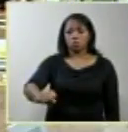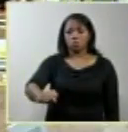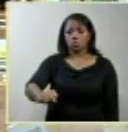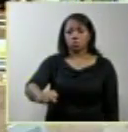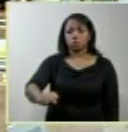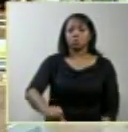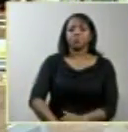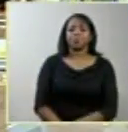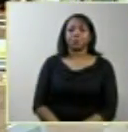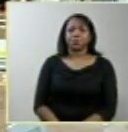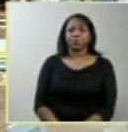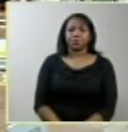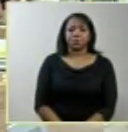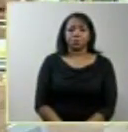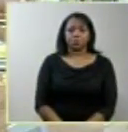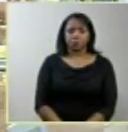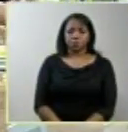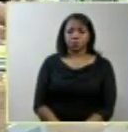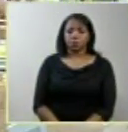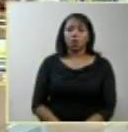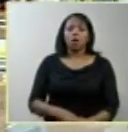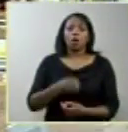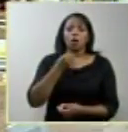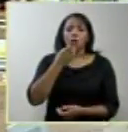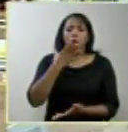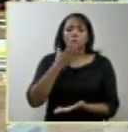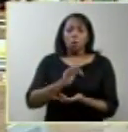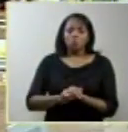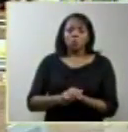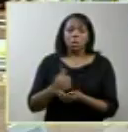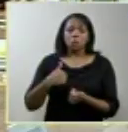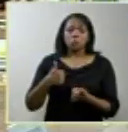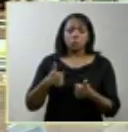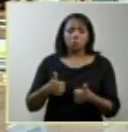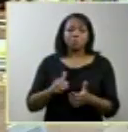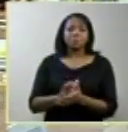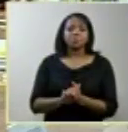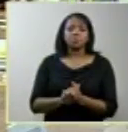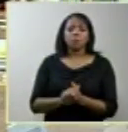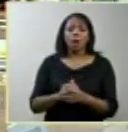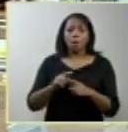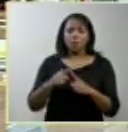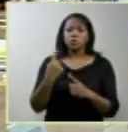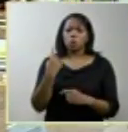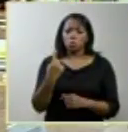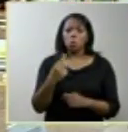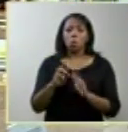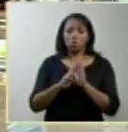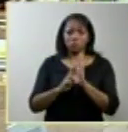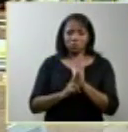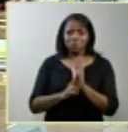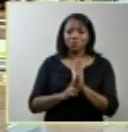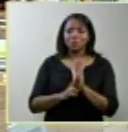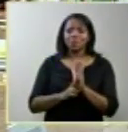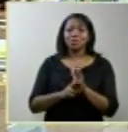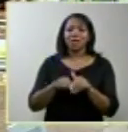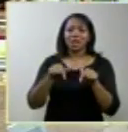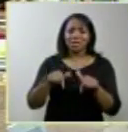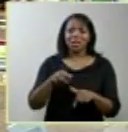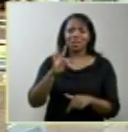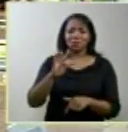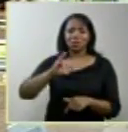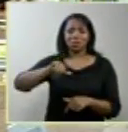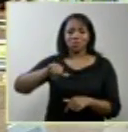senhor ministro relator eu estou satisfeito se me permite só mais um registro a propósito da TV Justiça